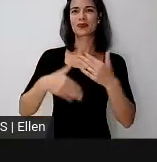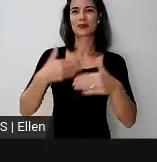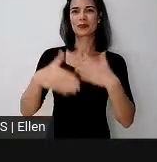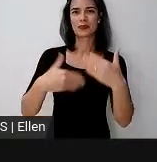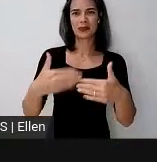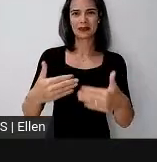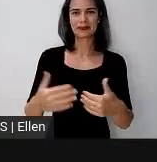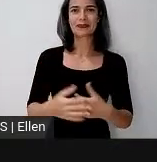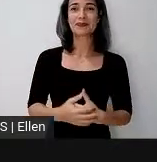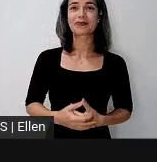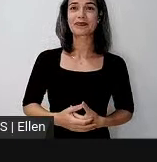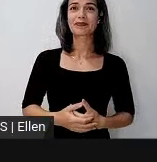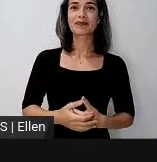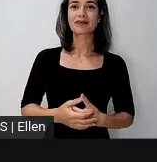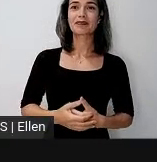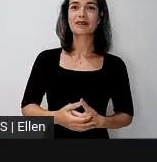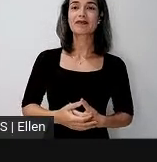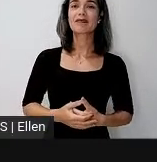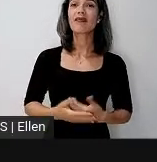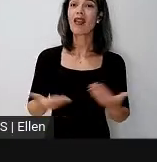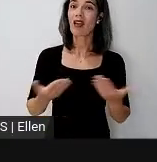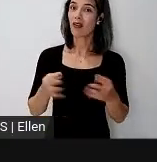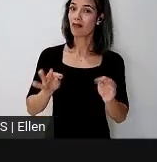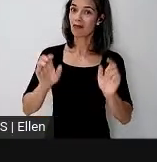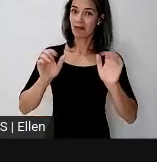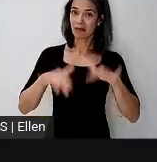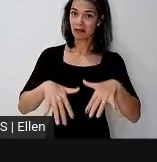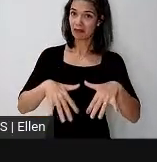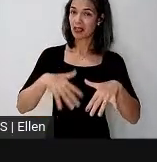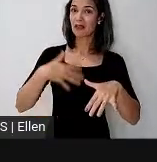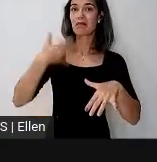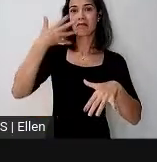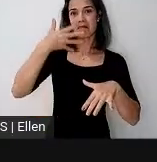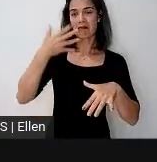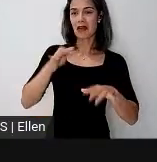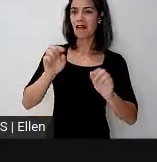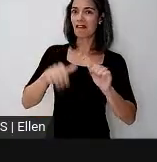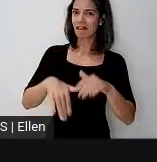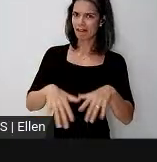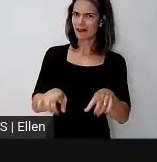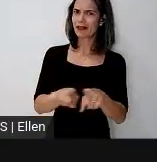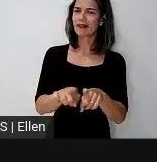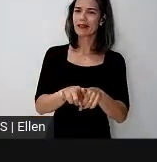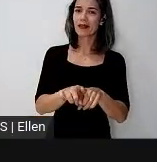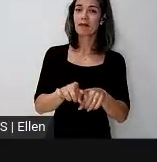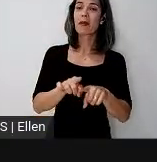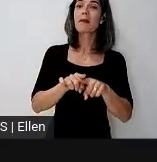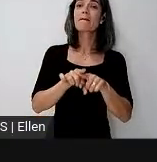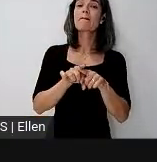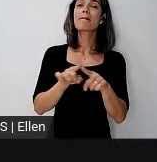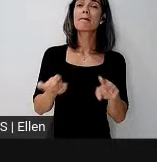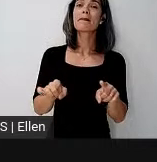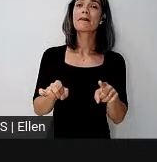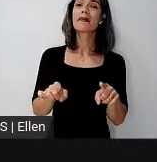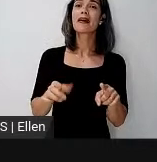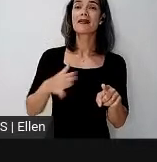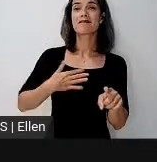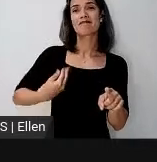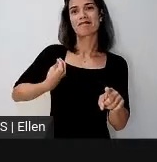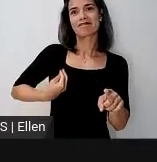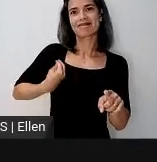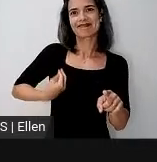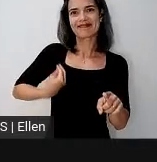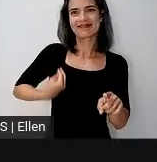eu vou encerrando também a minha fala, mas não a minha presença,